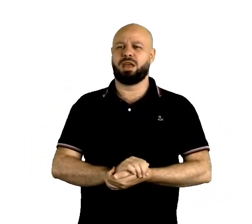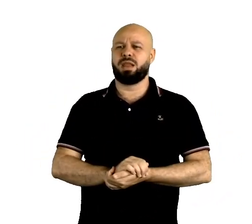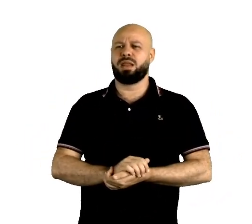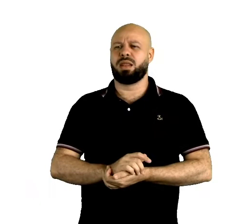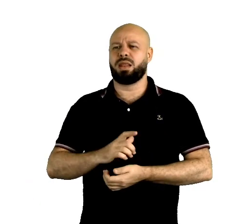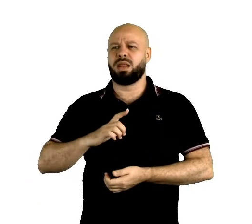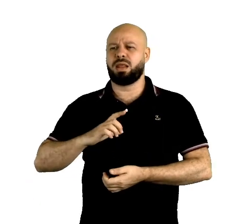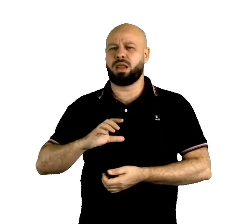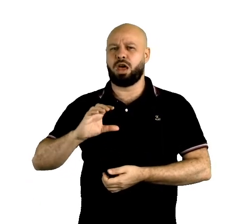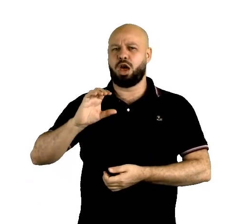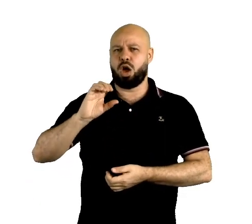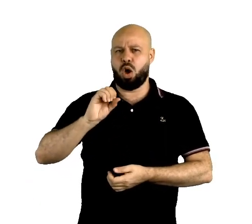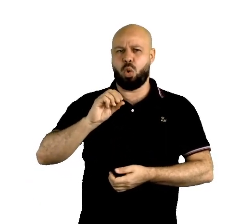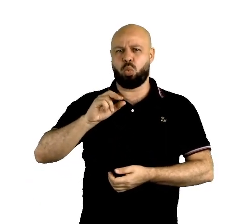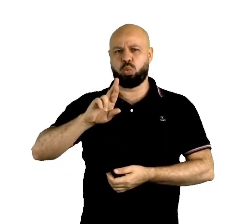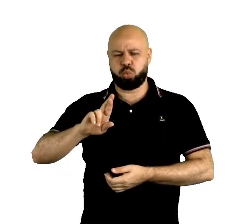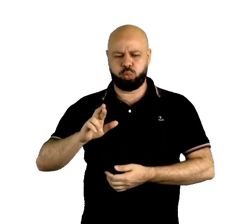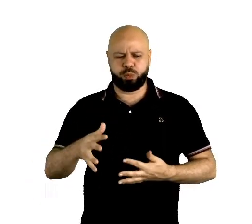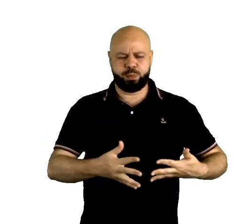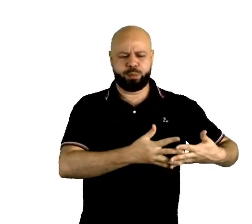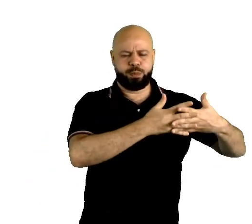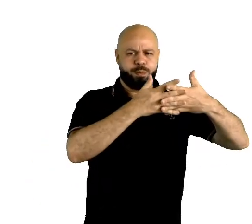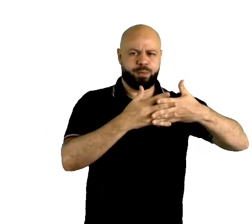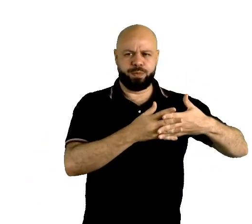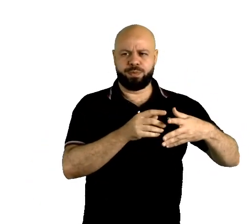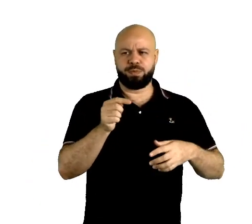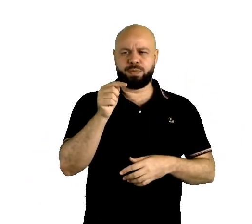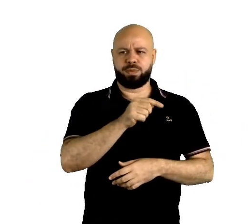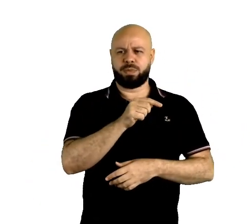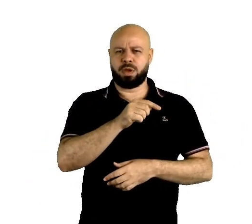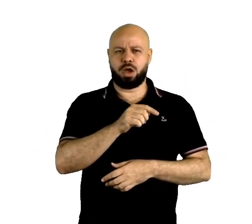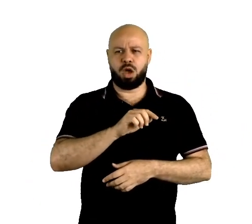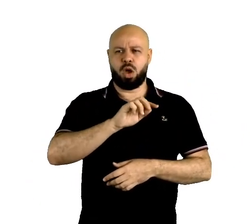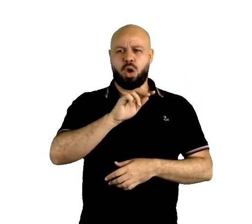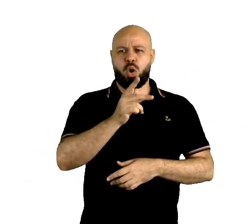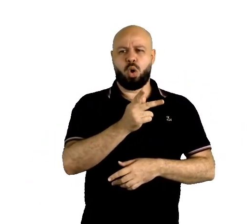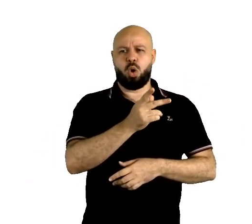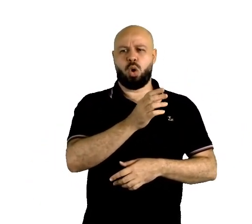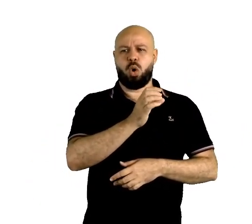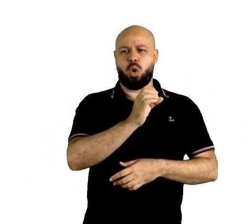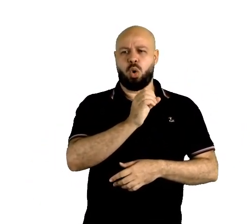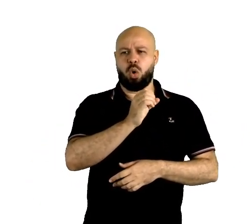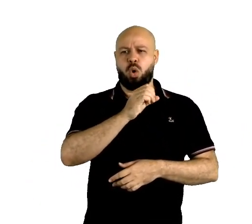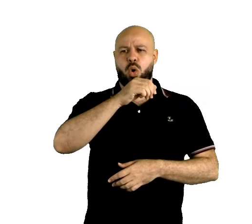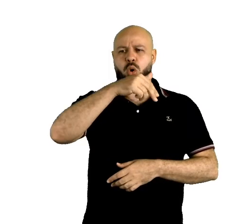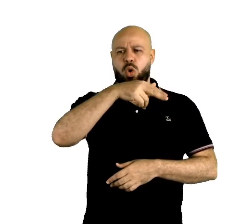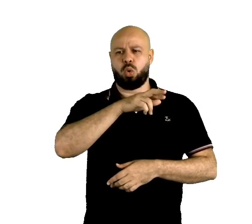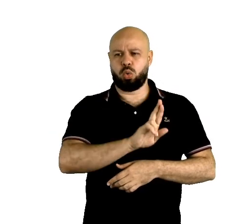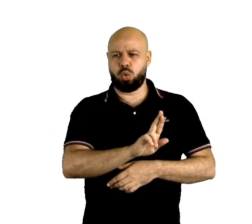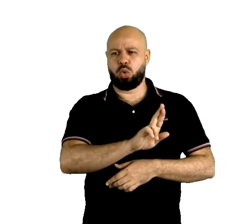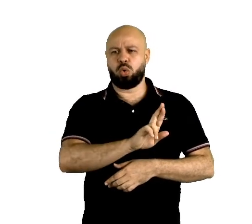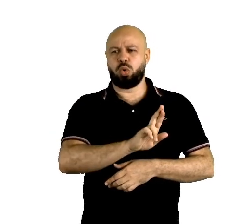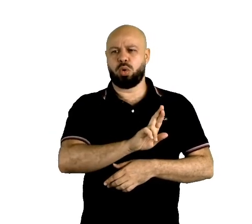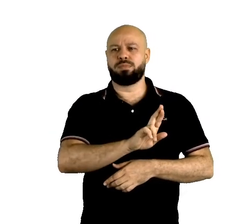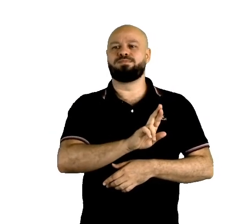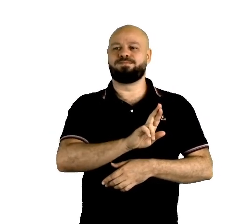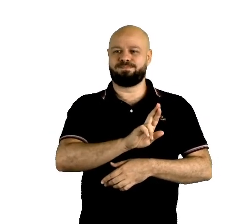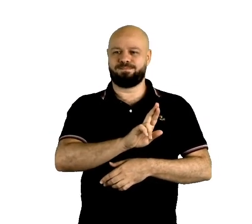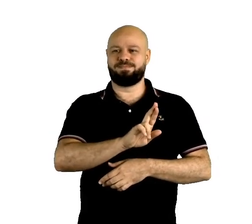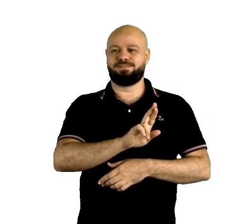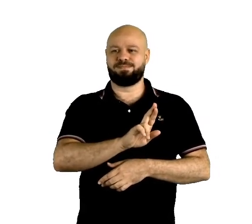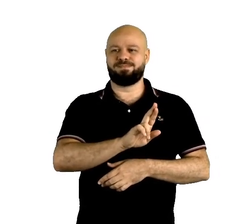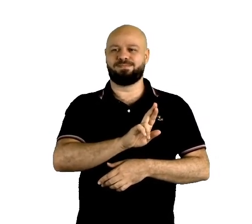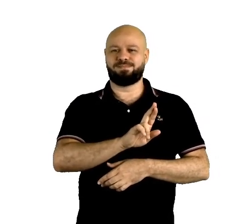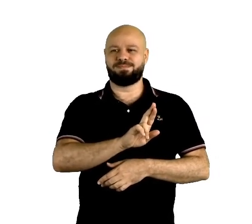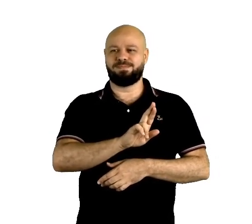inglês americanos como labor, né? E honor, no caso trabalho e honra. Na língua inglesa, no